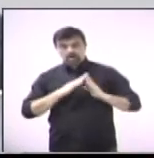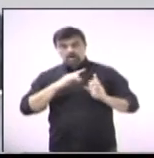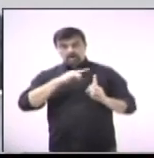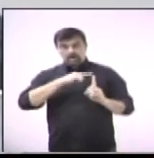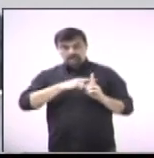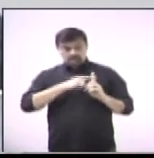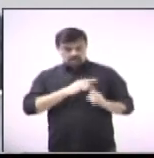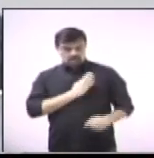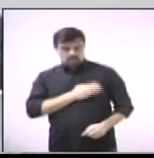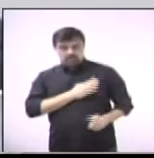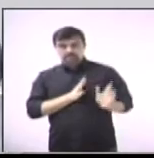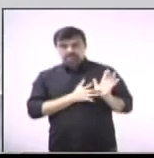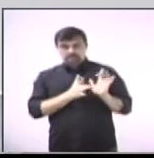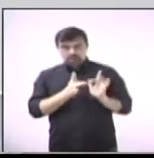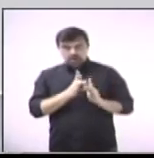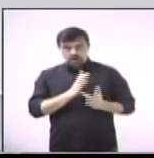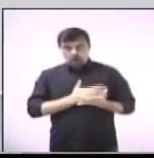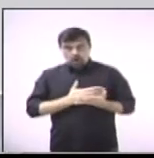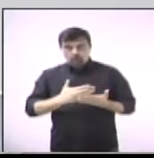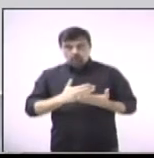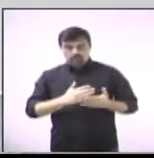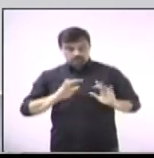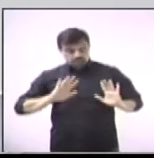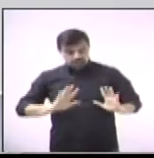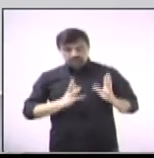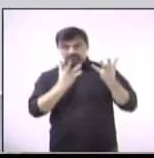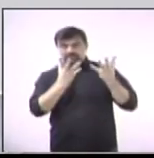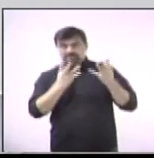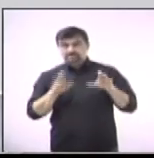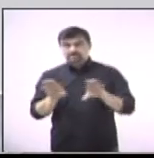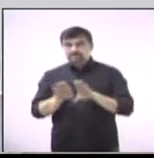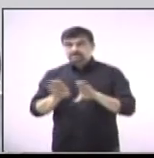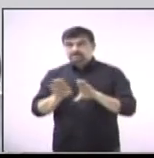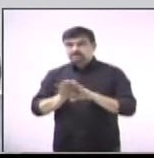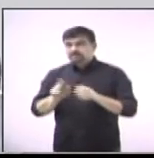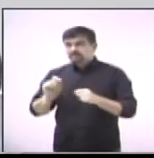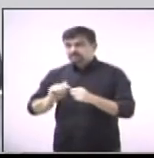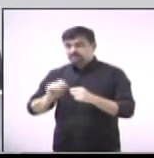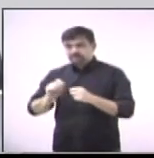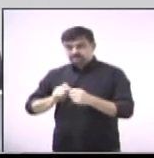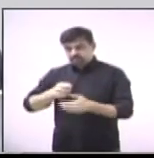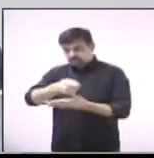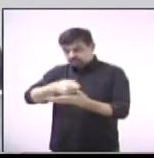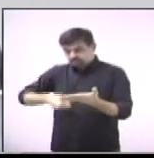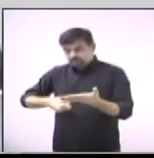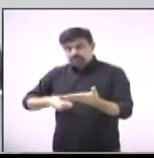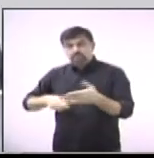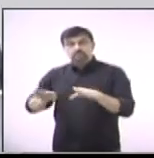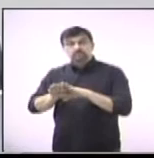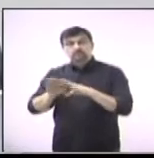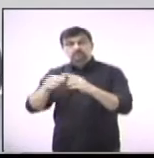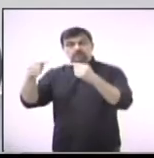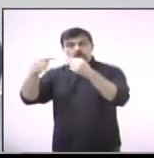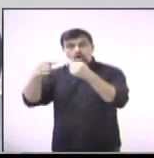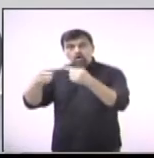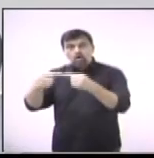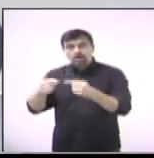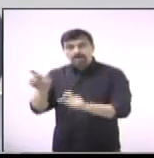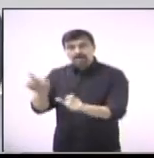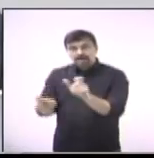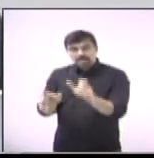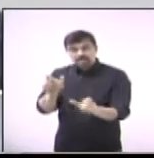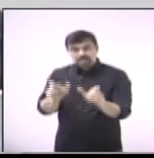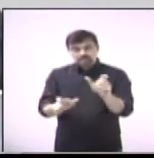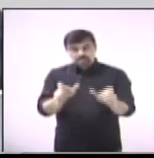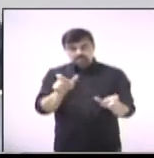Coração de Jesus pelo início das festividades. E estender essa moção às pessoas que